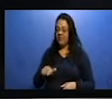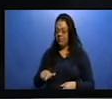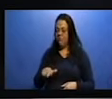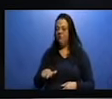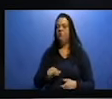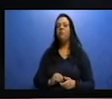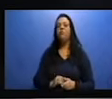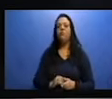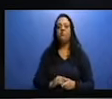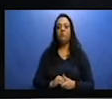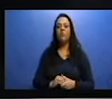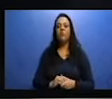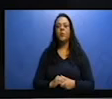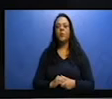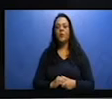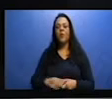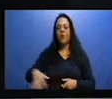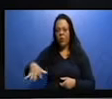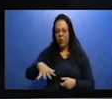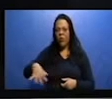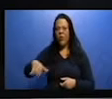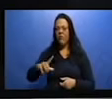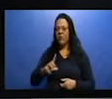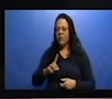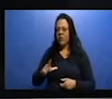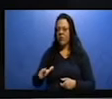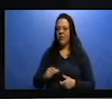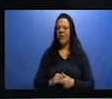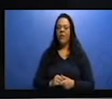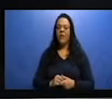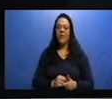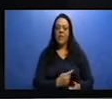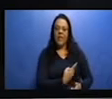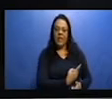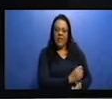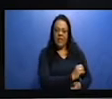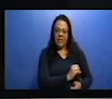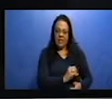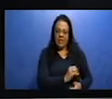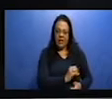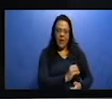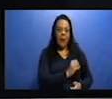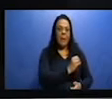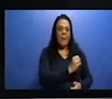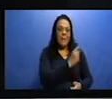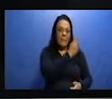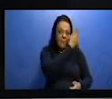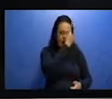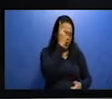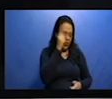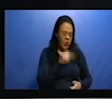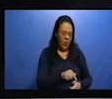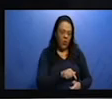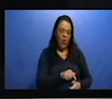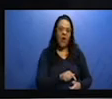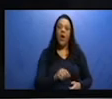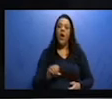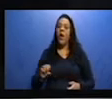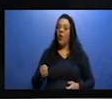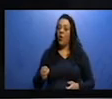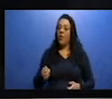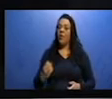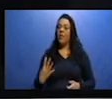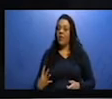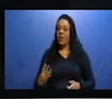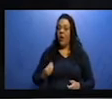Na cidade, em áreas urbanas. Ou seja, de cada 100 pessoas, 84% está na cidade, né? E as